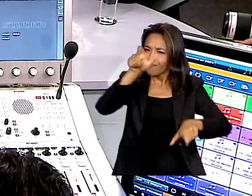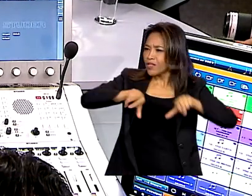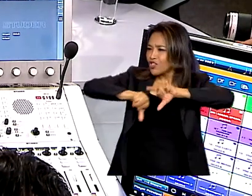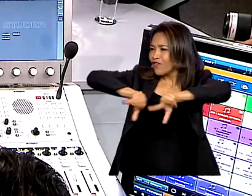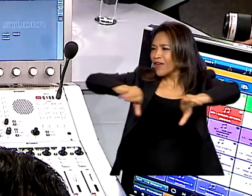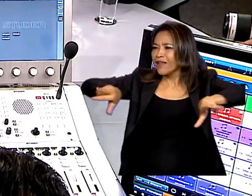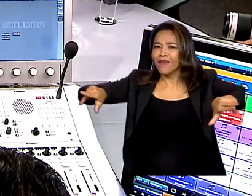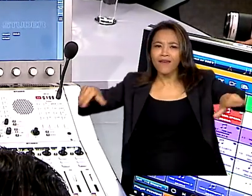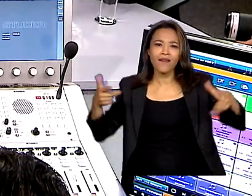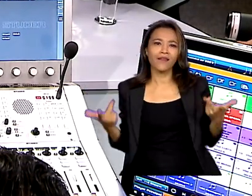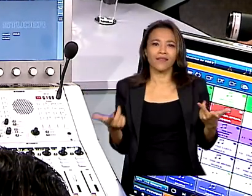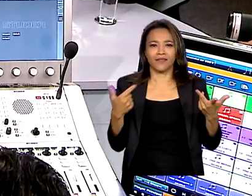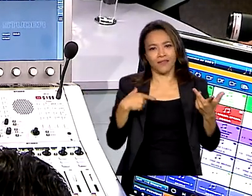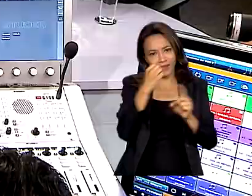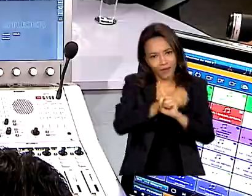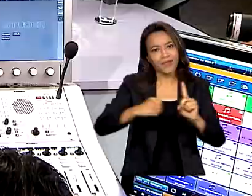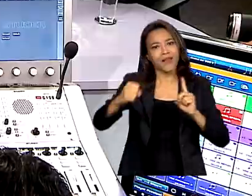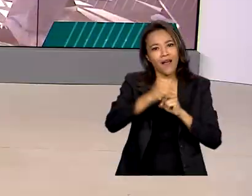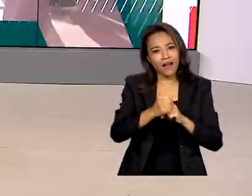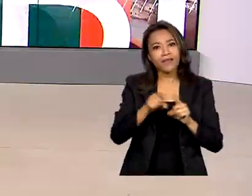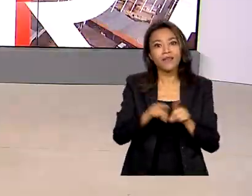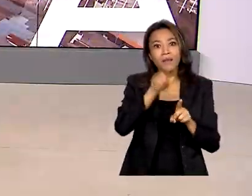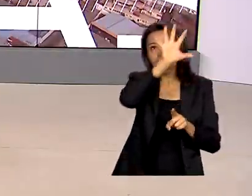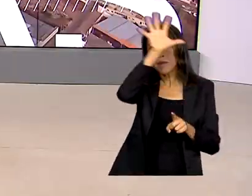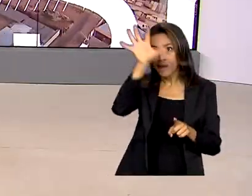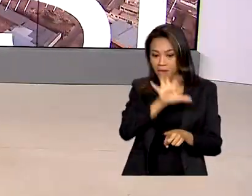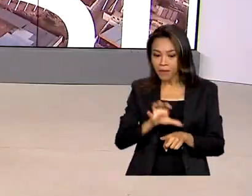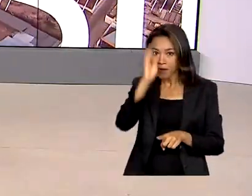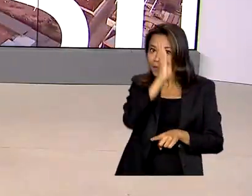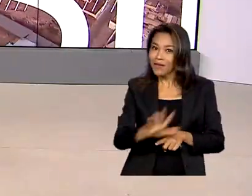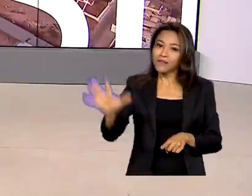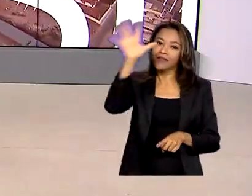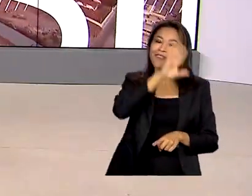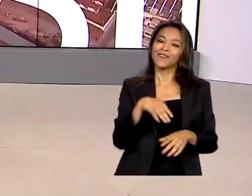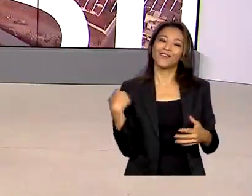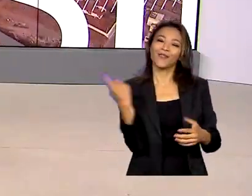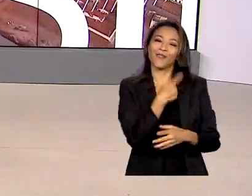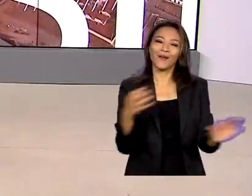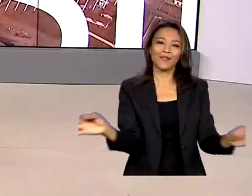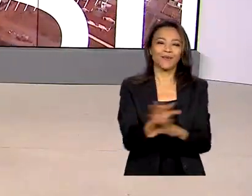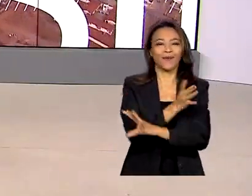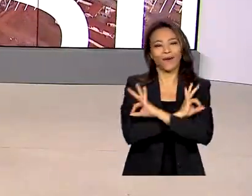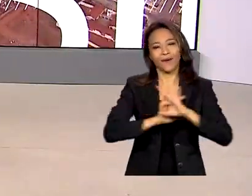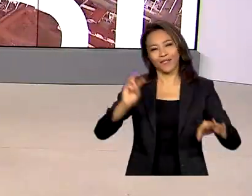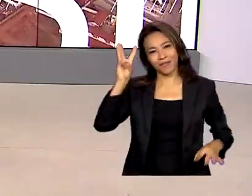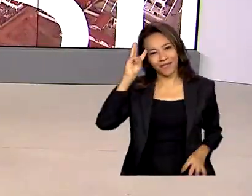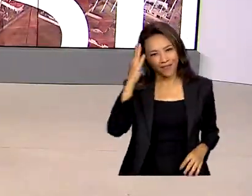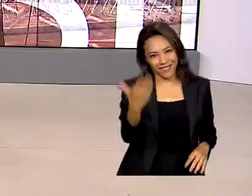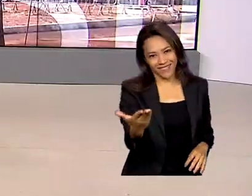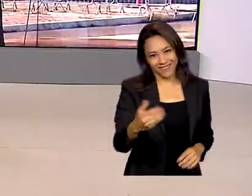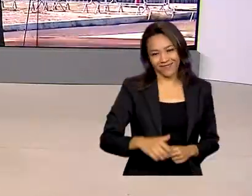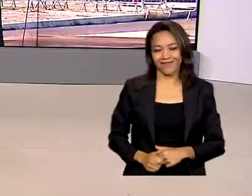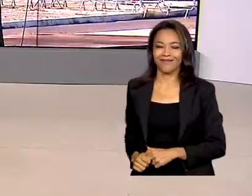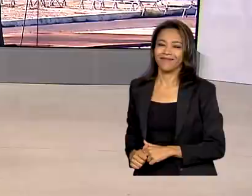transversalidades sociais e regionais também. E a gente fica por aqui. Uma ótima terça-feira para você.